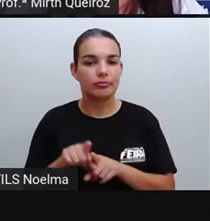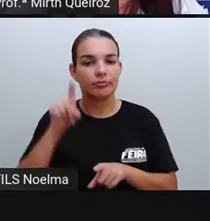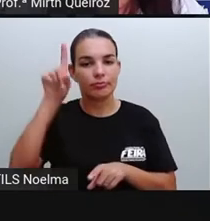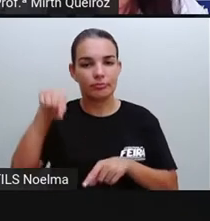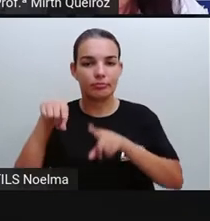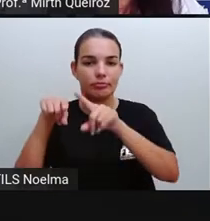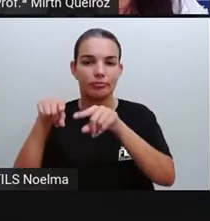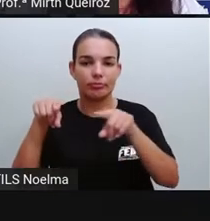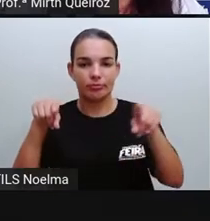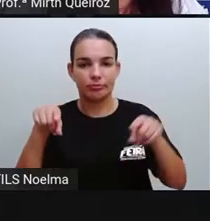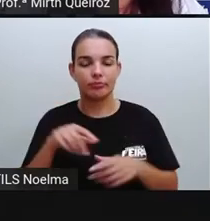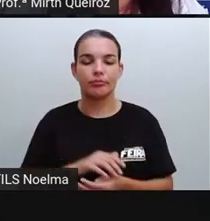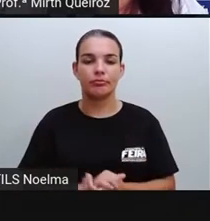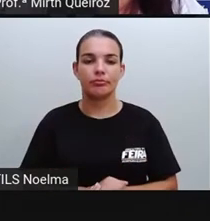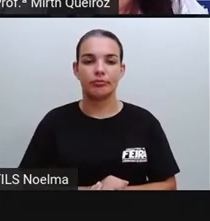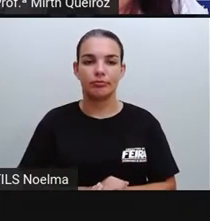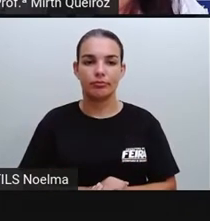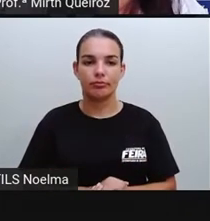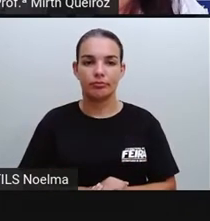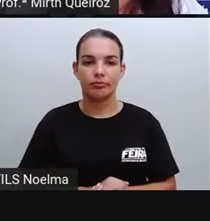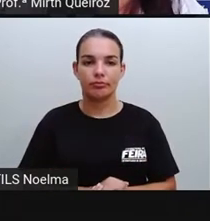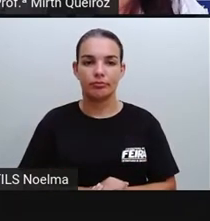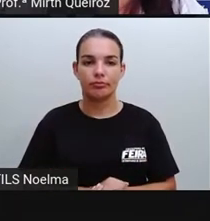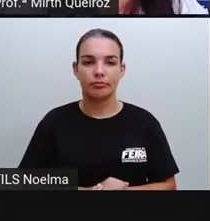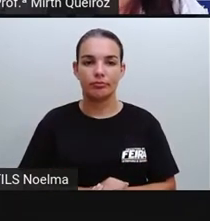do gráfico de coluna.